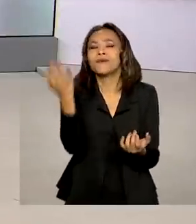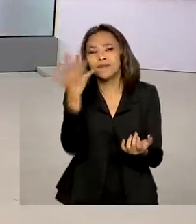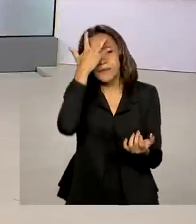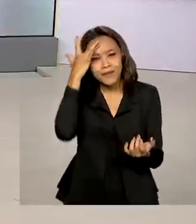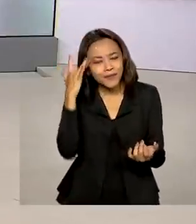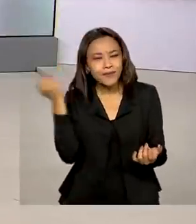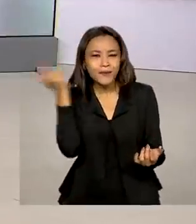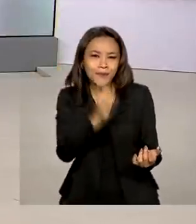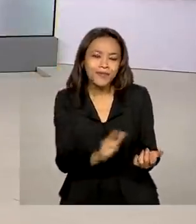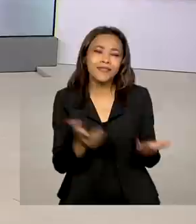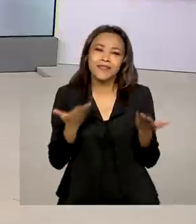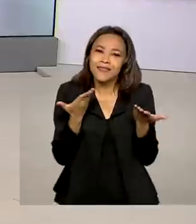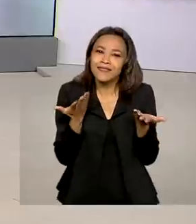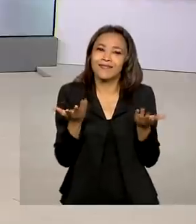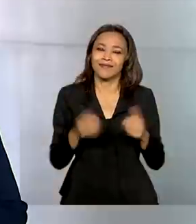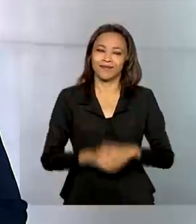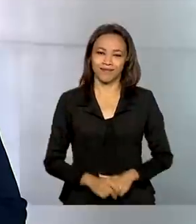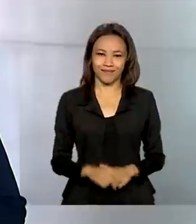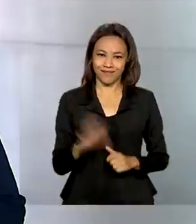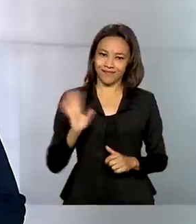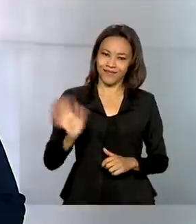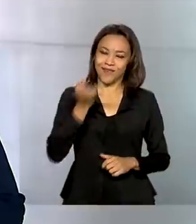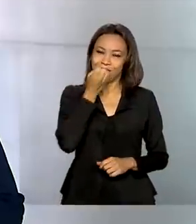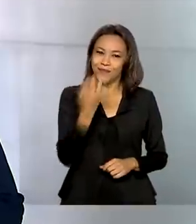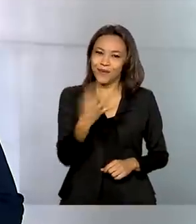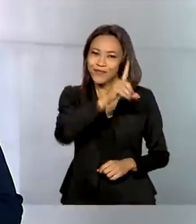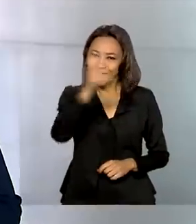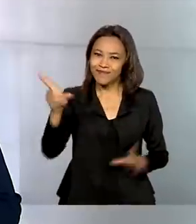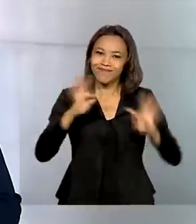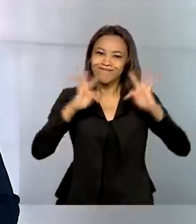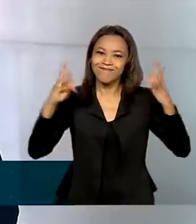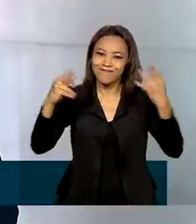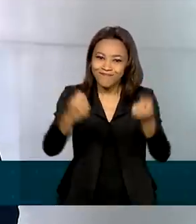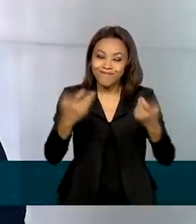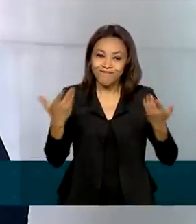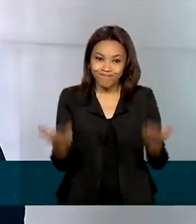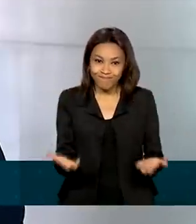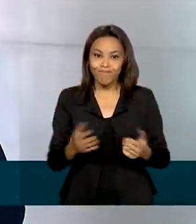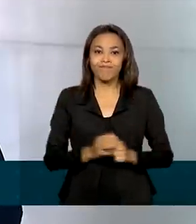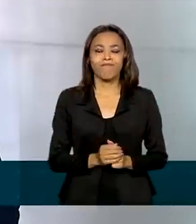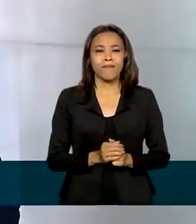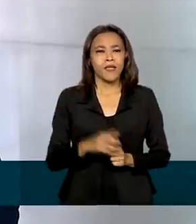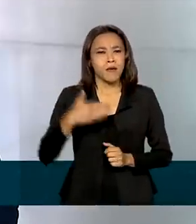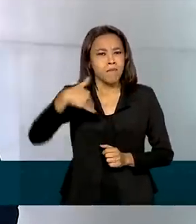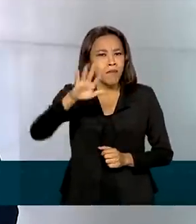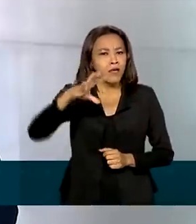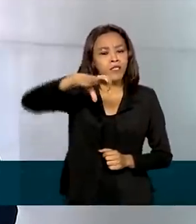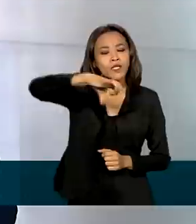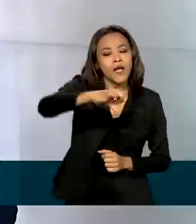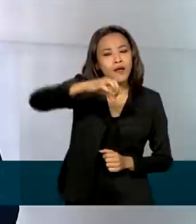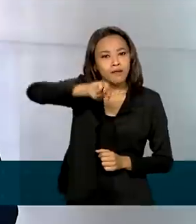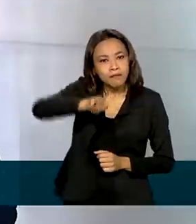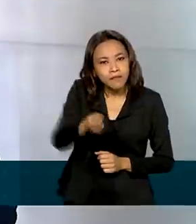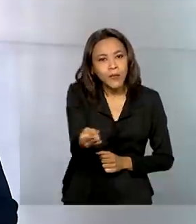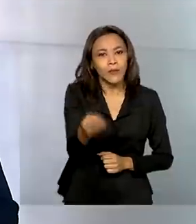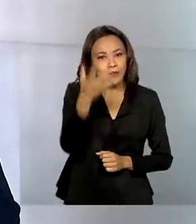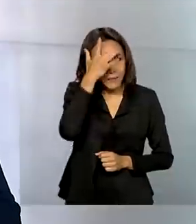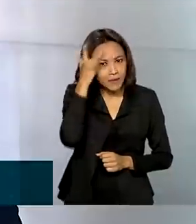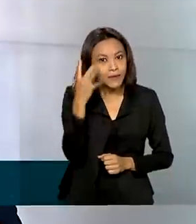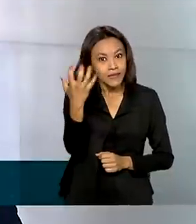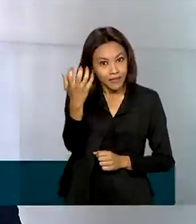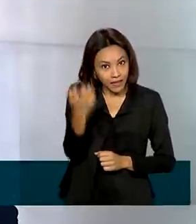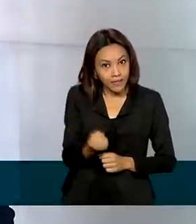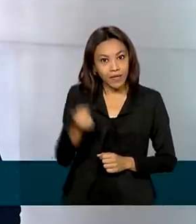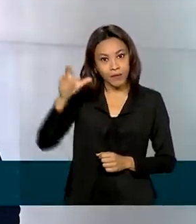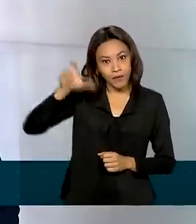ser beneficiadas? Oi, Renata. Bom dia para você. Bom dia a todos. Olha, a previsão é que mais de 9 milhões de pessoas que recebem o